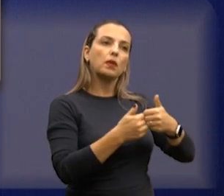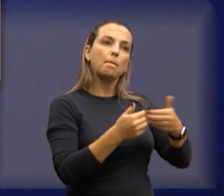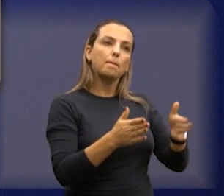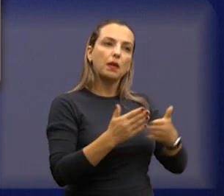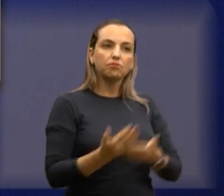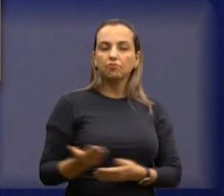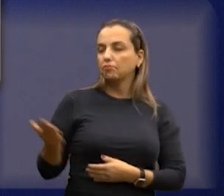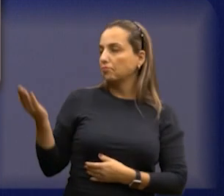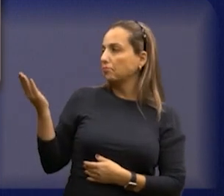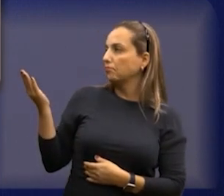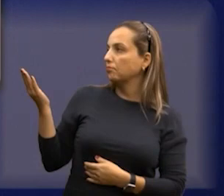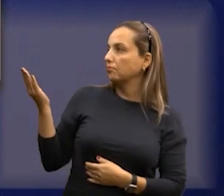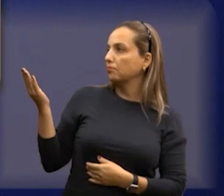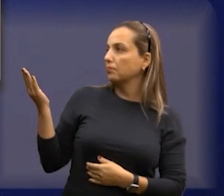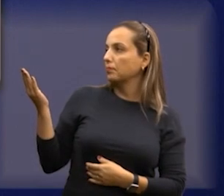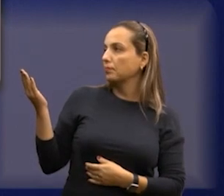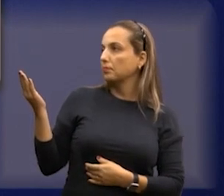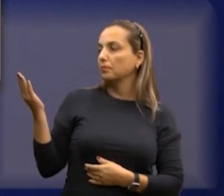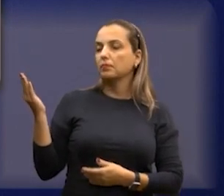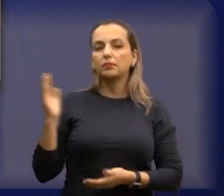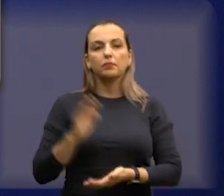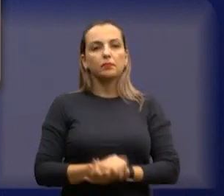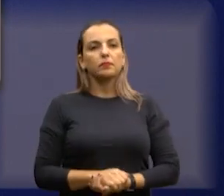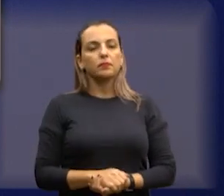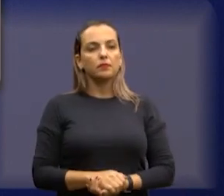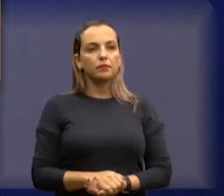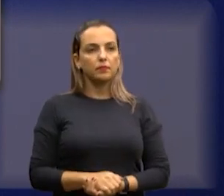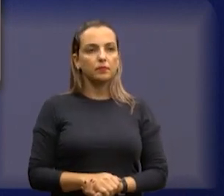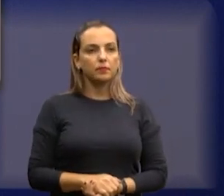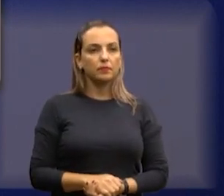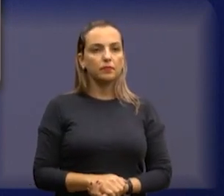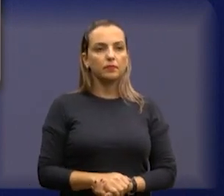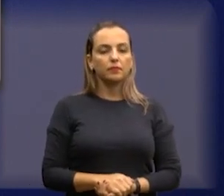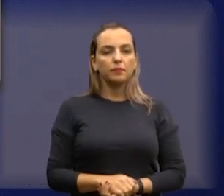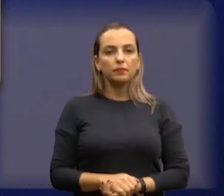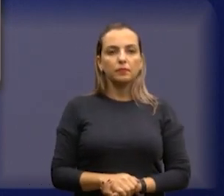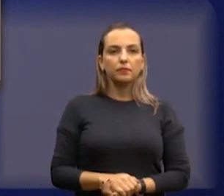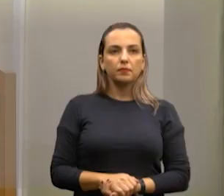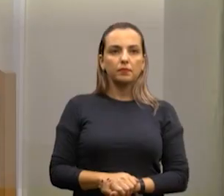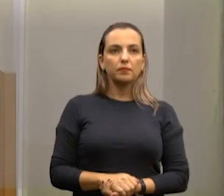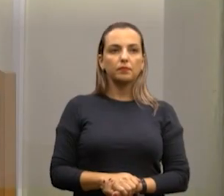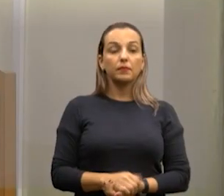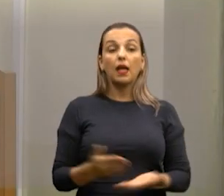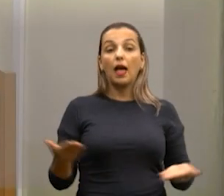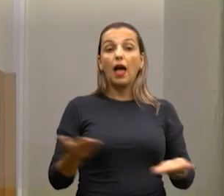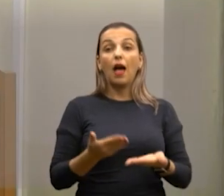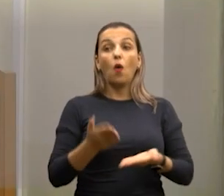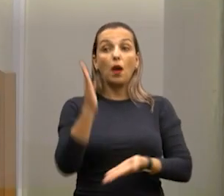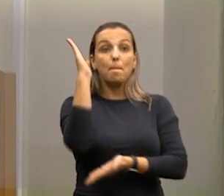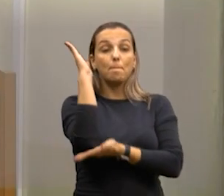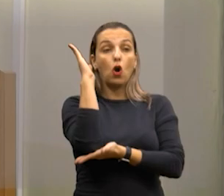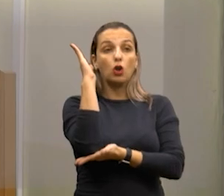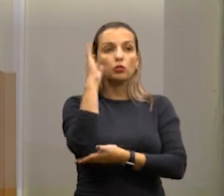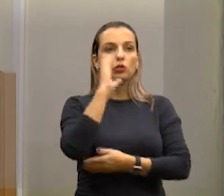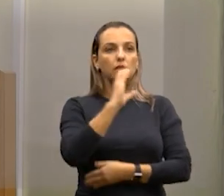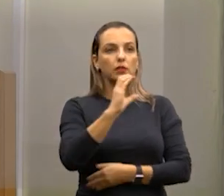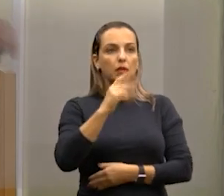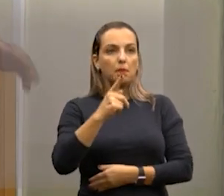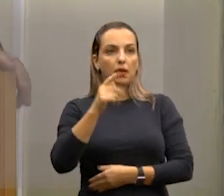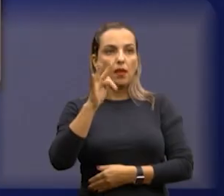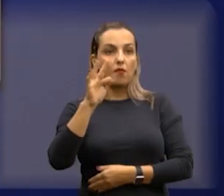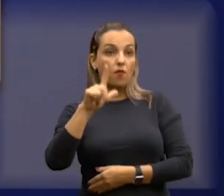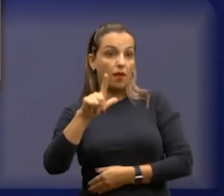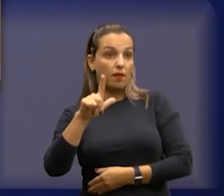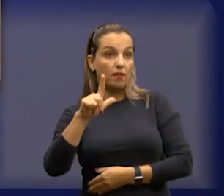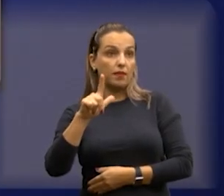indicação está aí para vocês aí. Dá tempo, Mari, de colocar o poste? Esse CPFL, com essa daí ninguém pode, né rapaz?